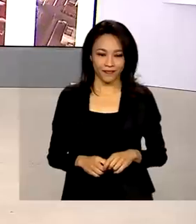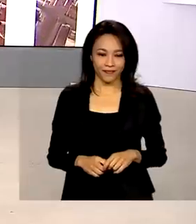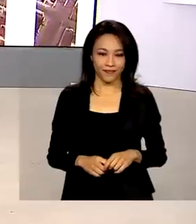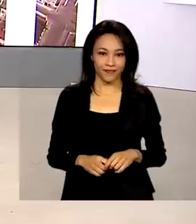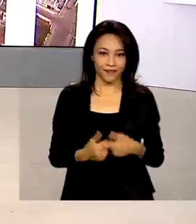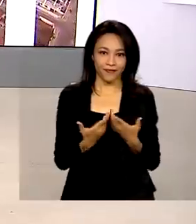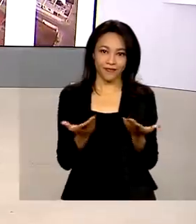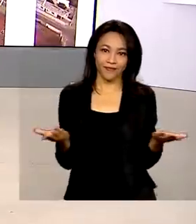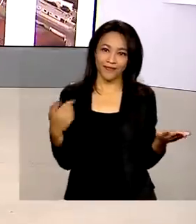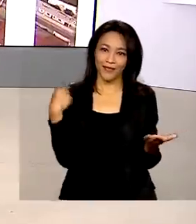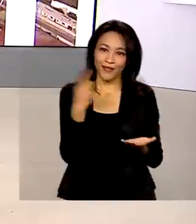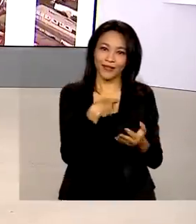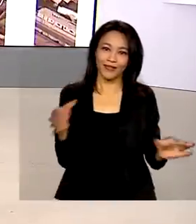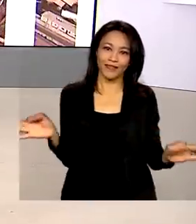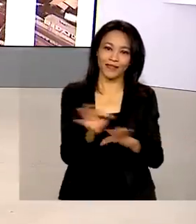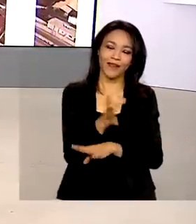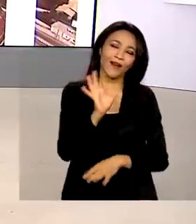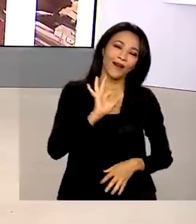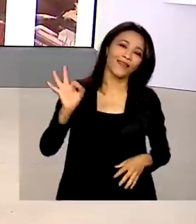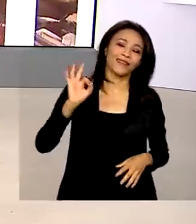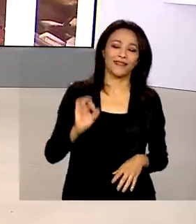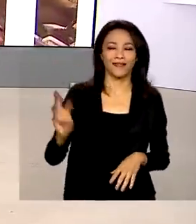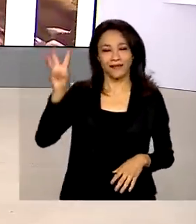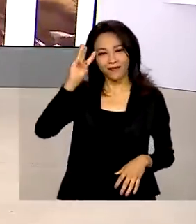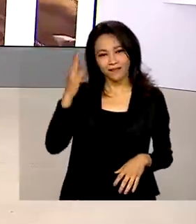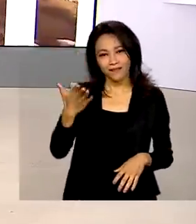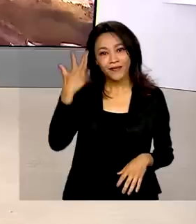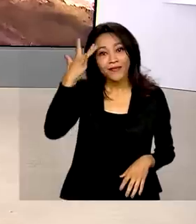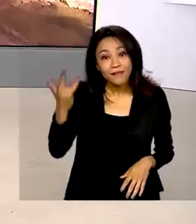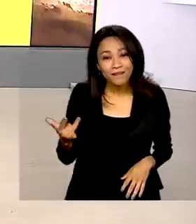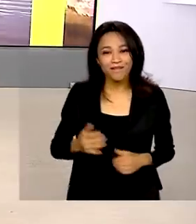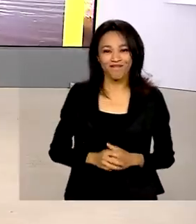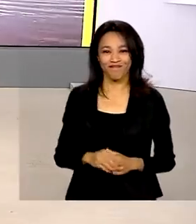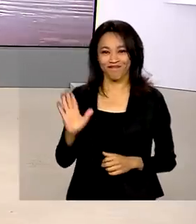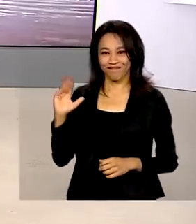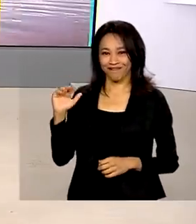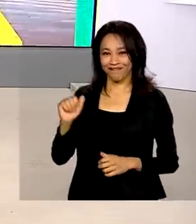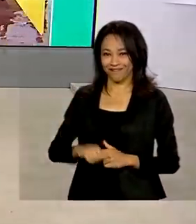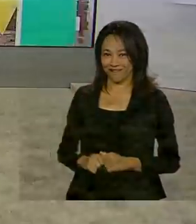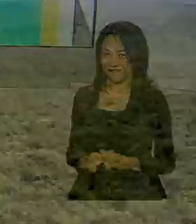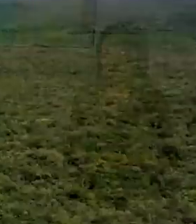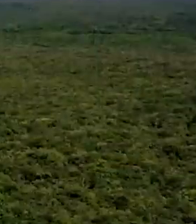E a gente fica por aqui. Uma ótima terça-feira para você. Até amanhã. Tchau.